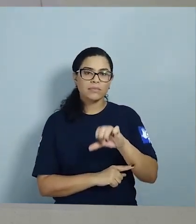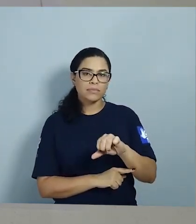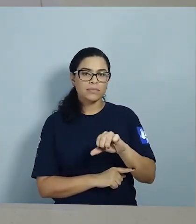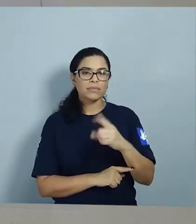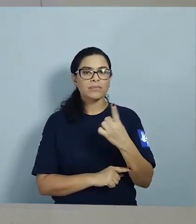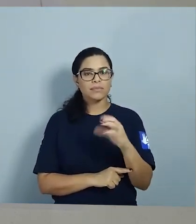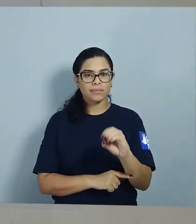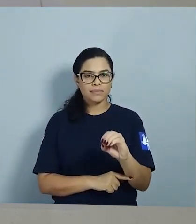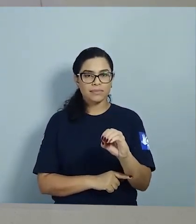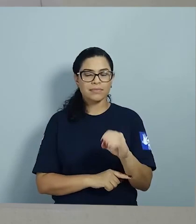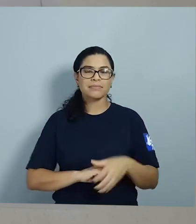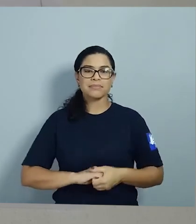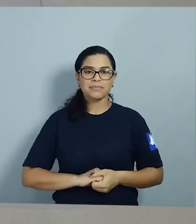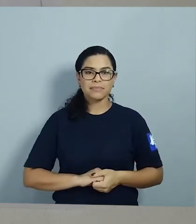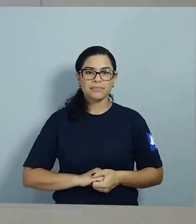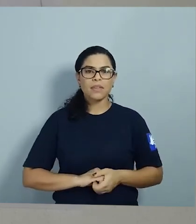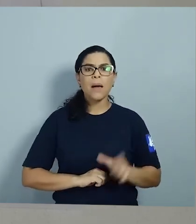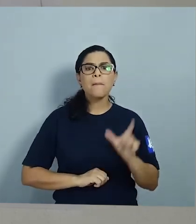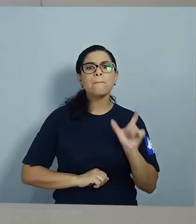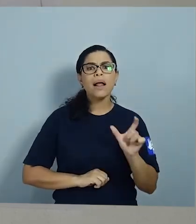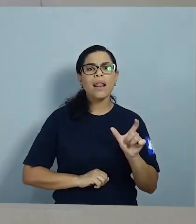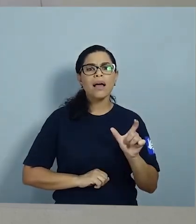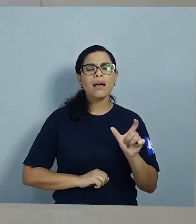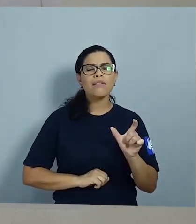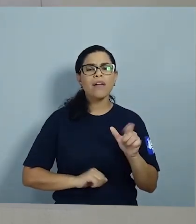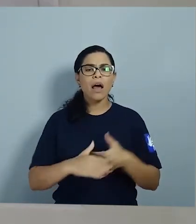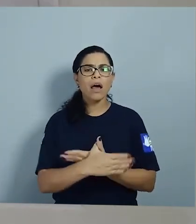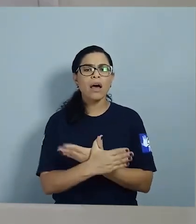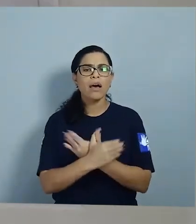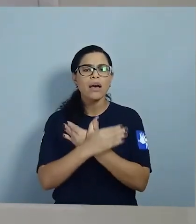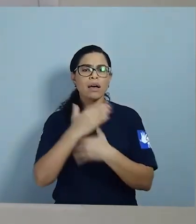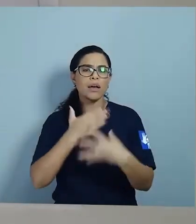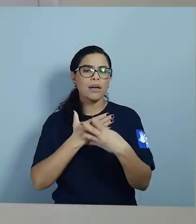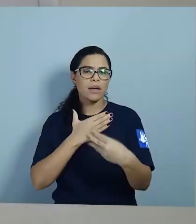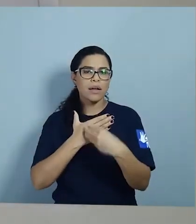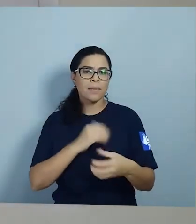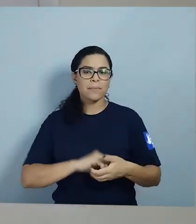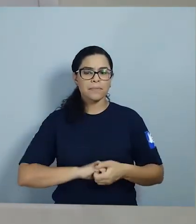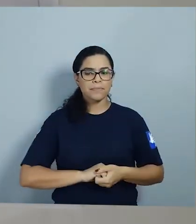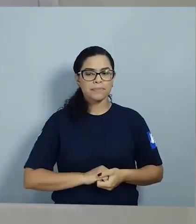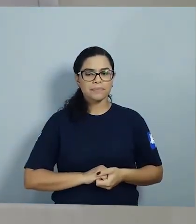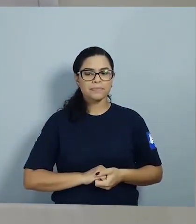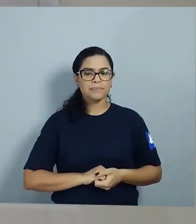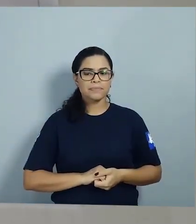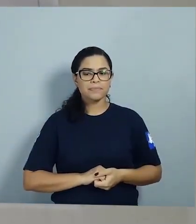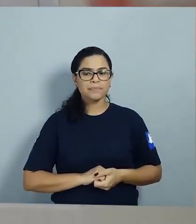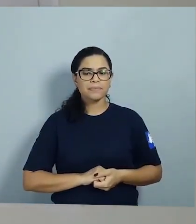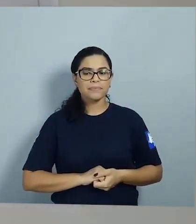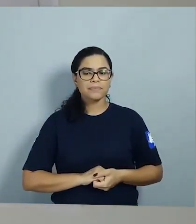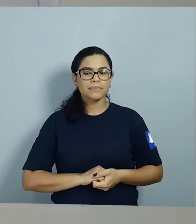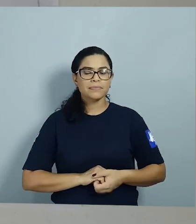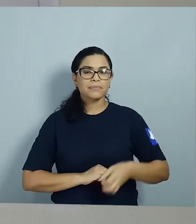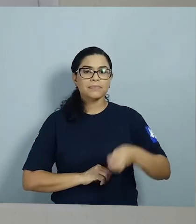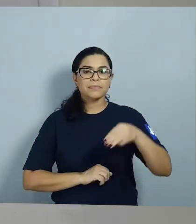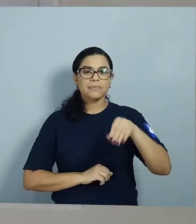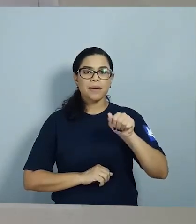sete, oito, nove, dez E a palavra mariposa? Ma-ri